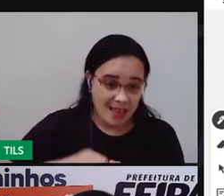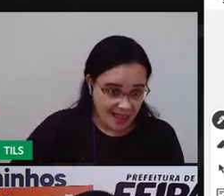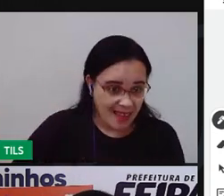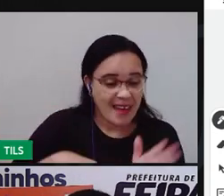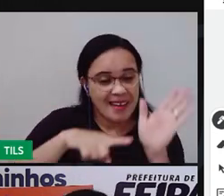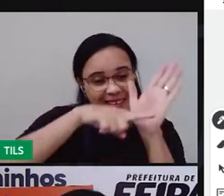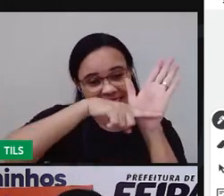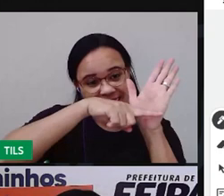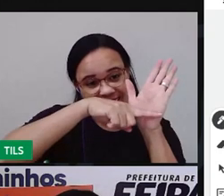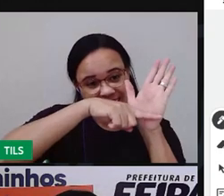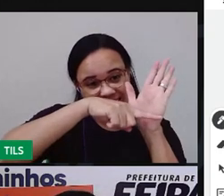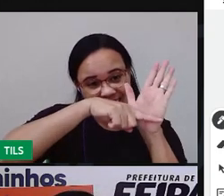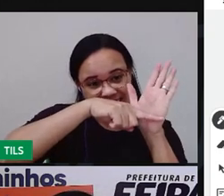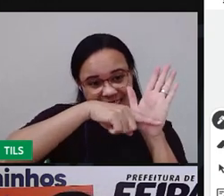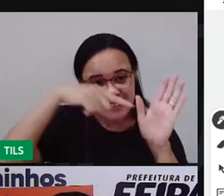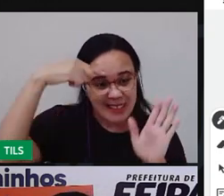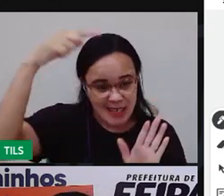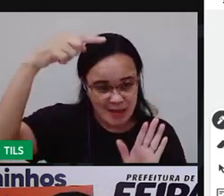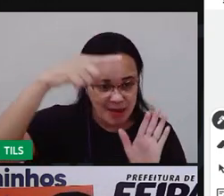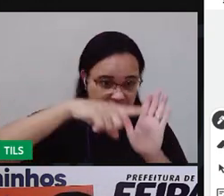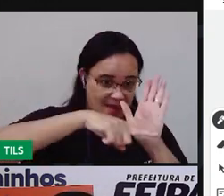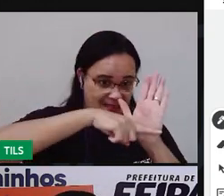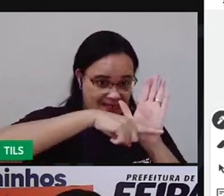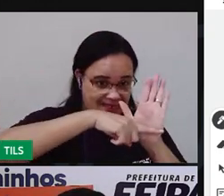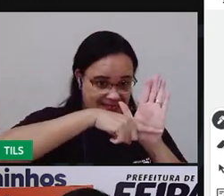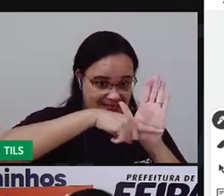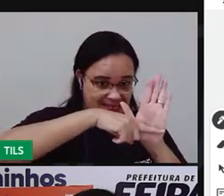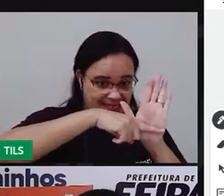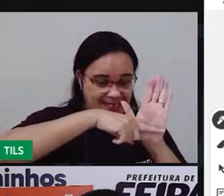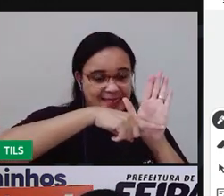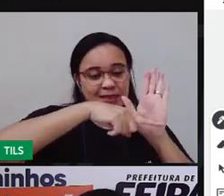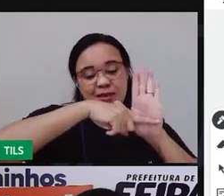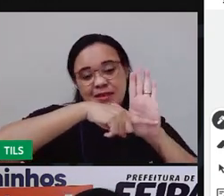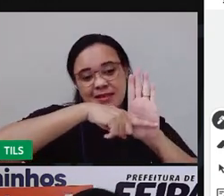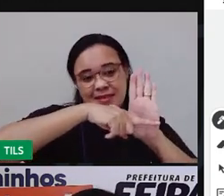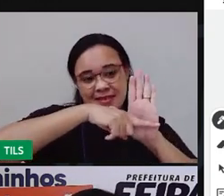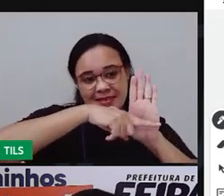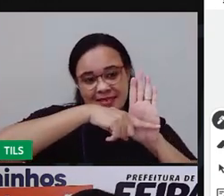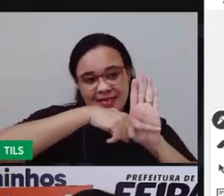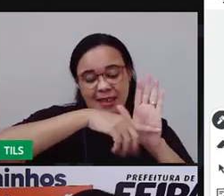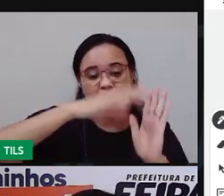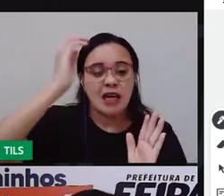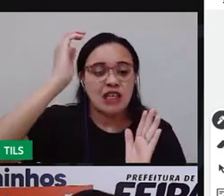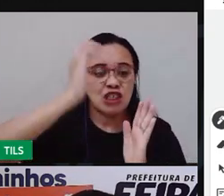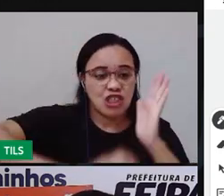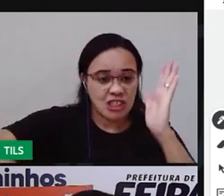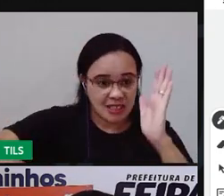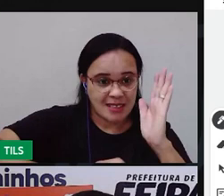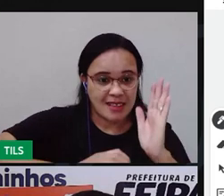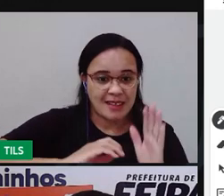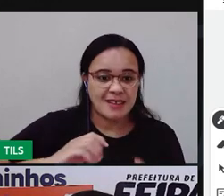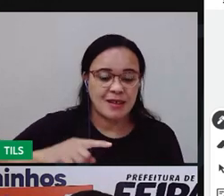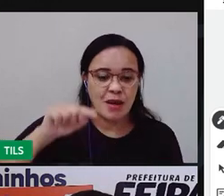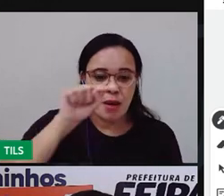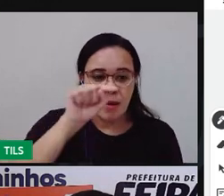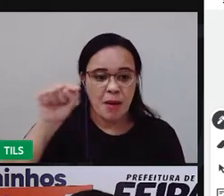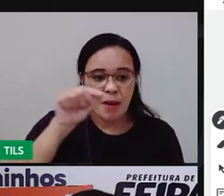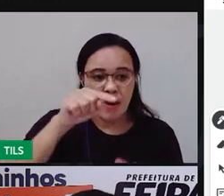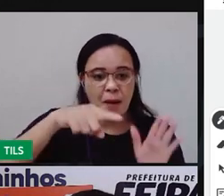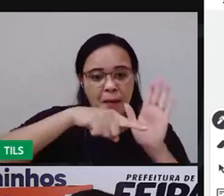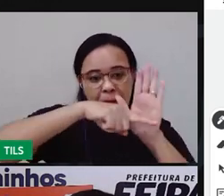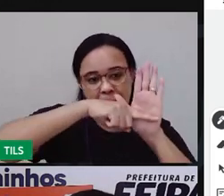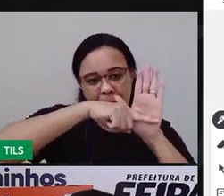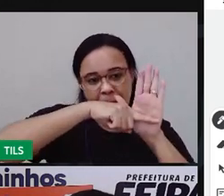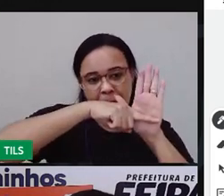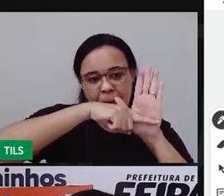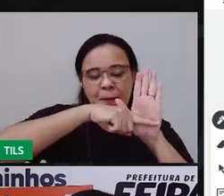um outro tipo de operação matemática. E é representado por esse símbolo aqui, ó. O